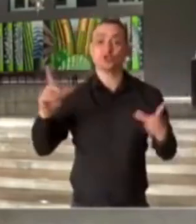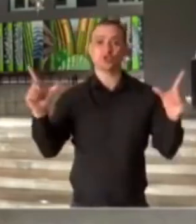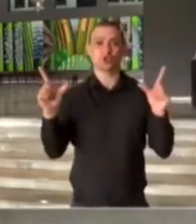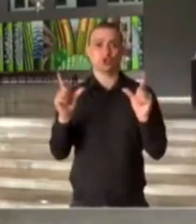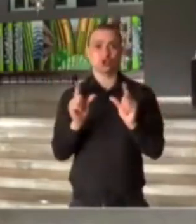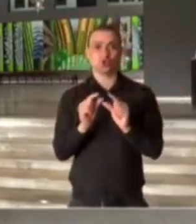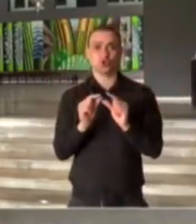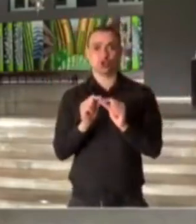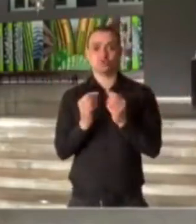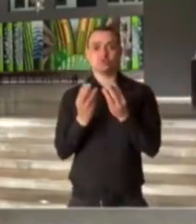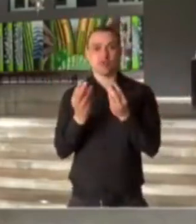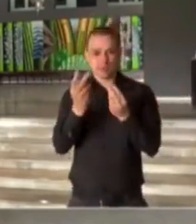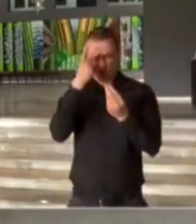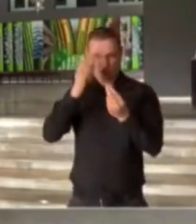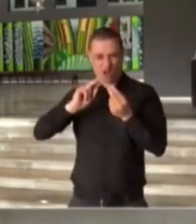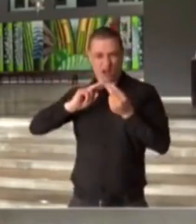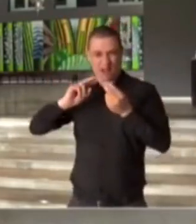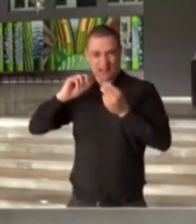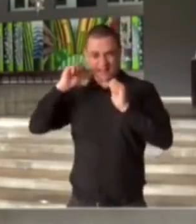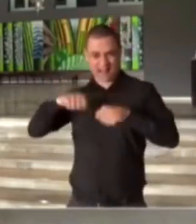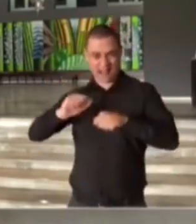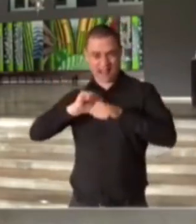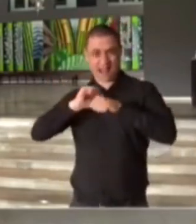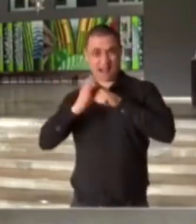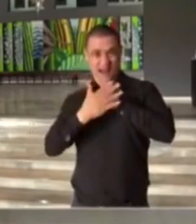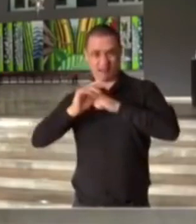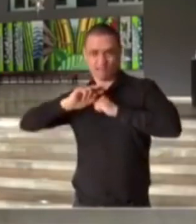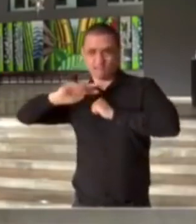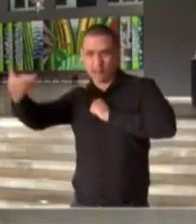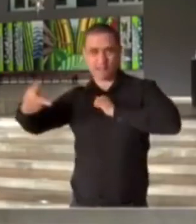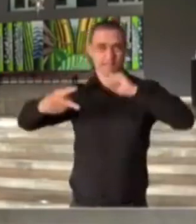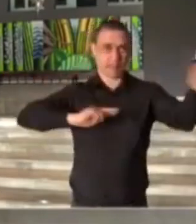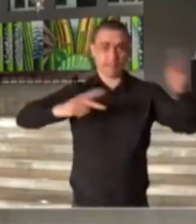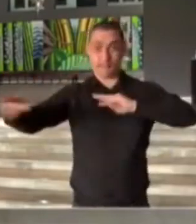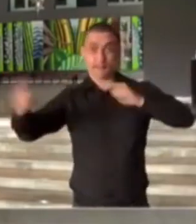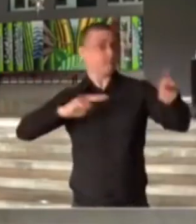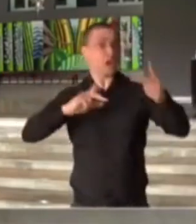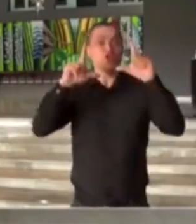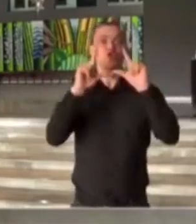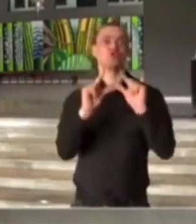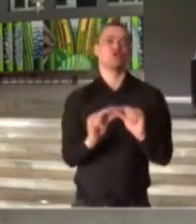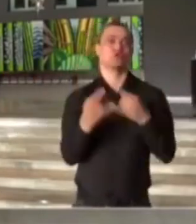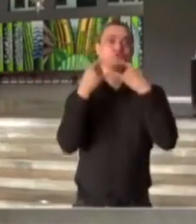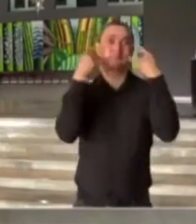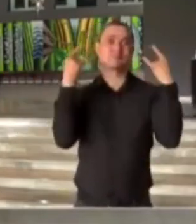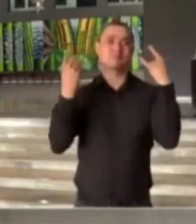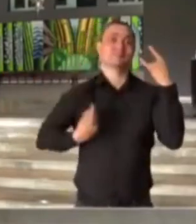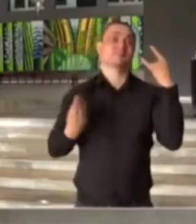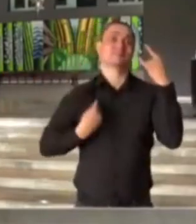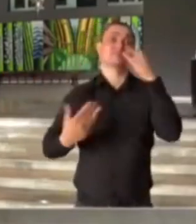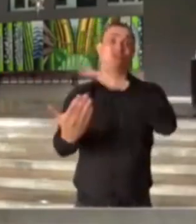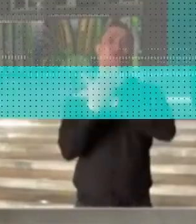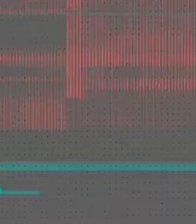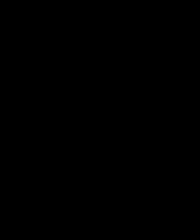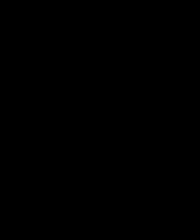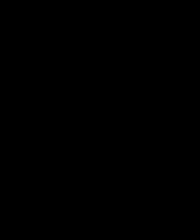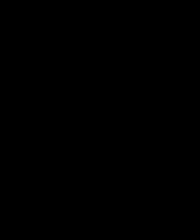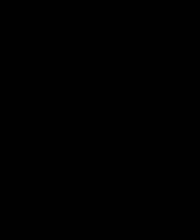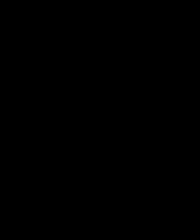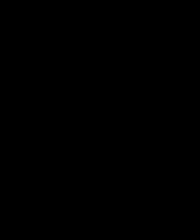sensivelmente a possibilidade de transmissão do coronavírus e salva vidas.